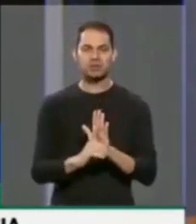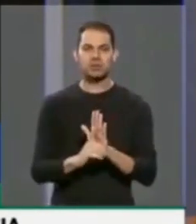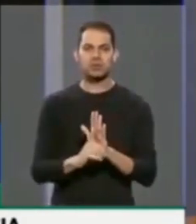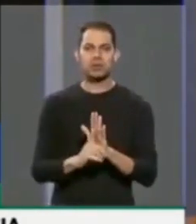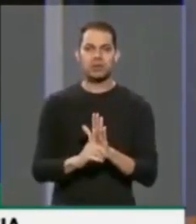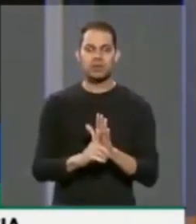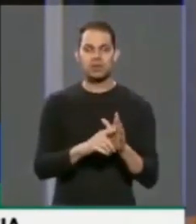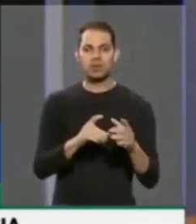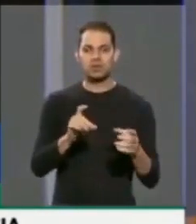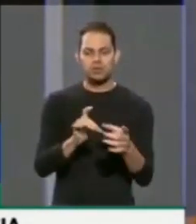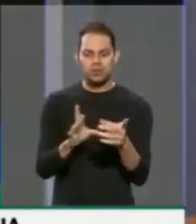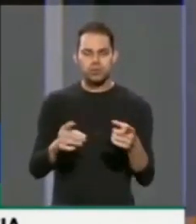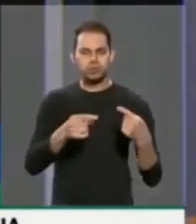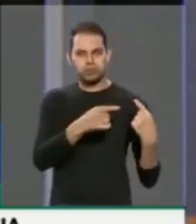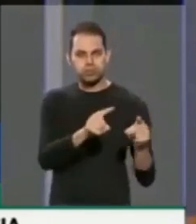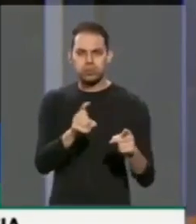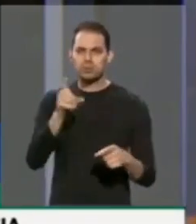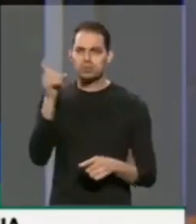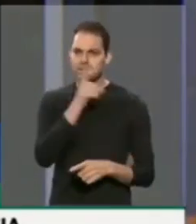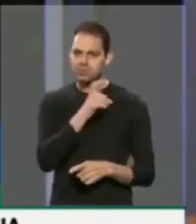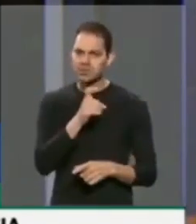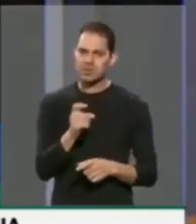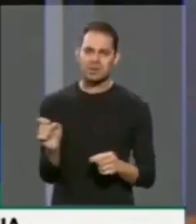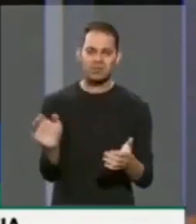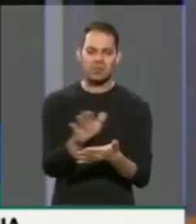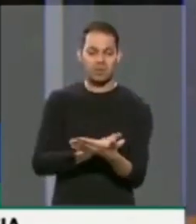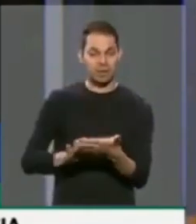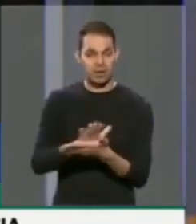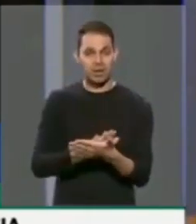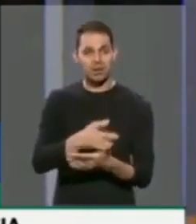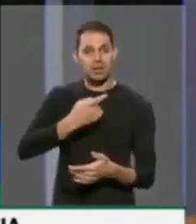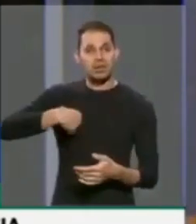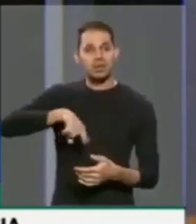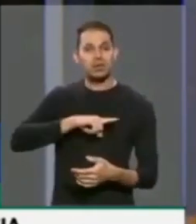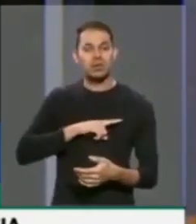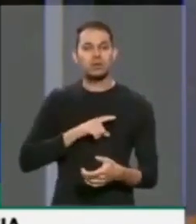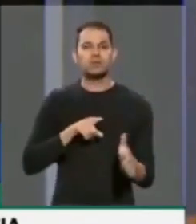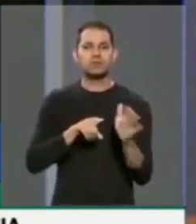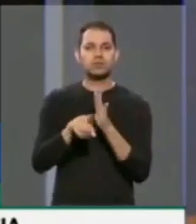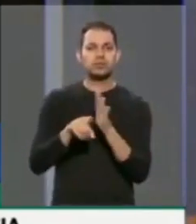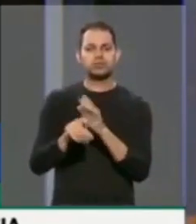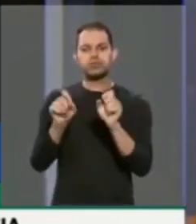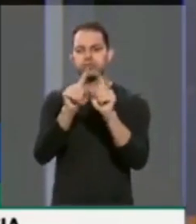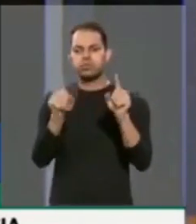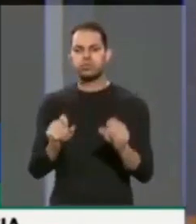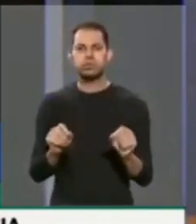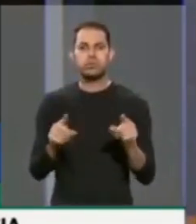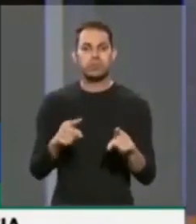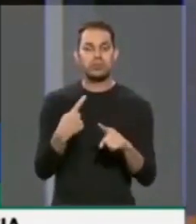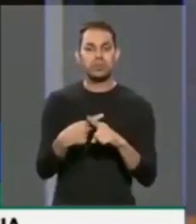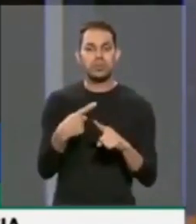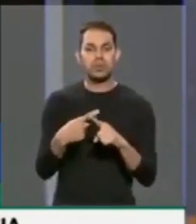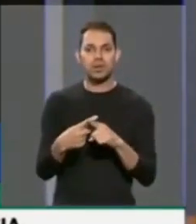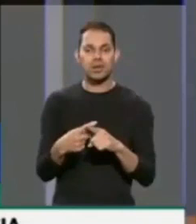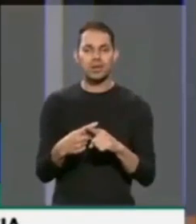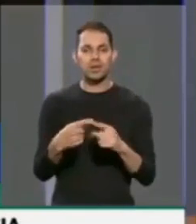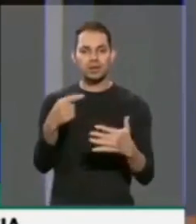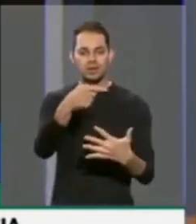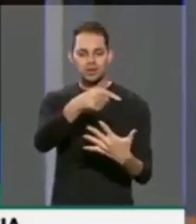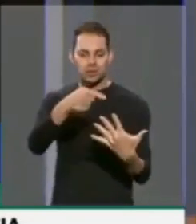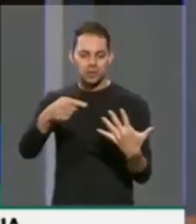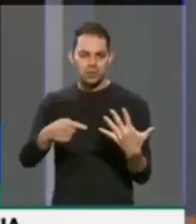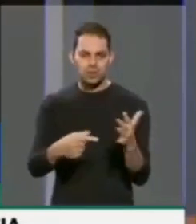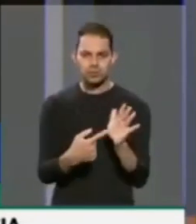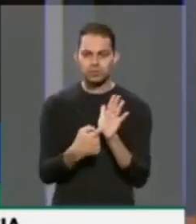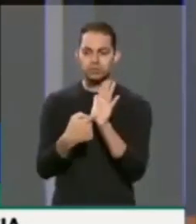Atos antidemocráticos, uma ova. E mais, nós temos questionamento sim, porque estão ferindo prerrogativas dos